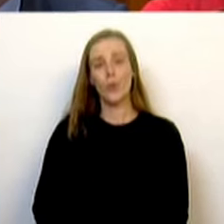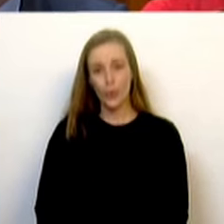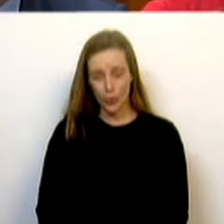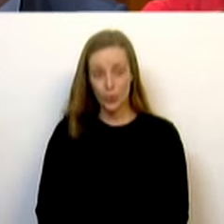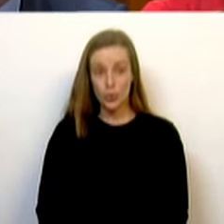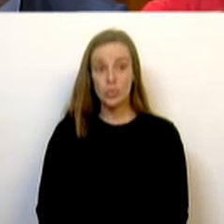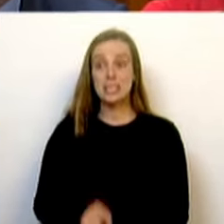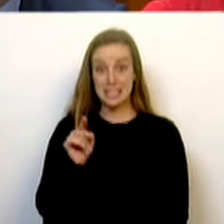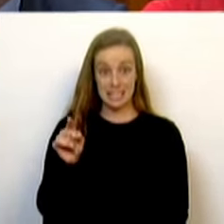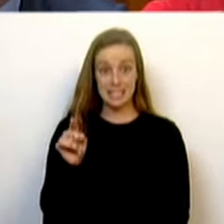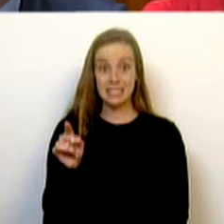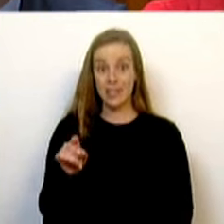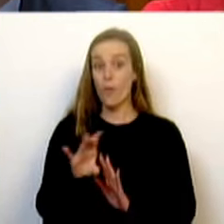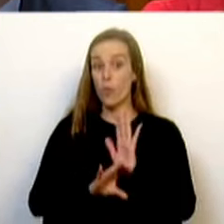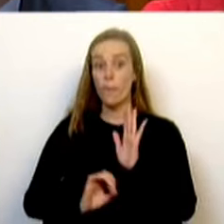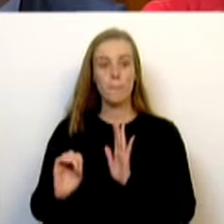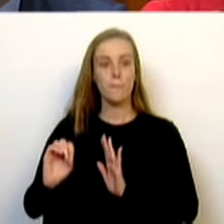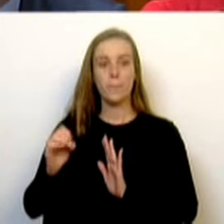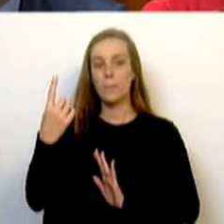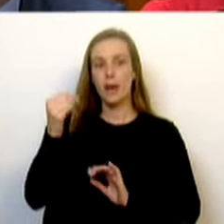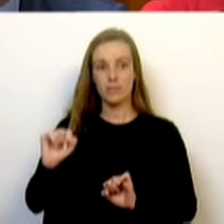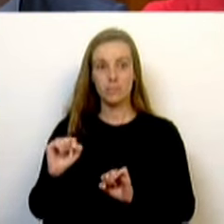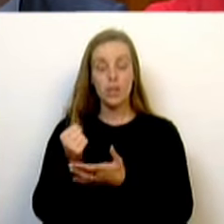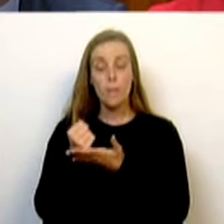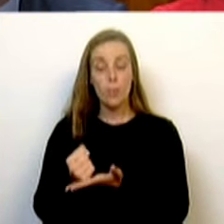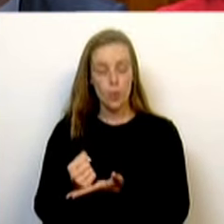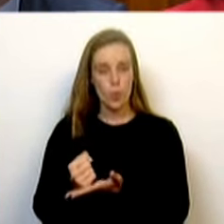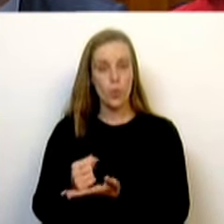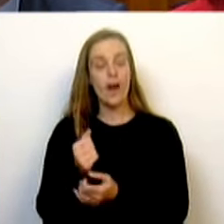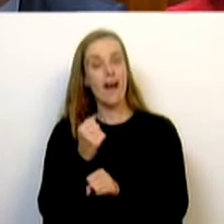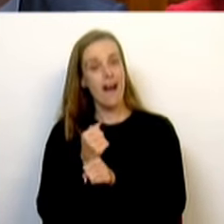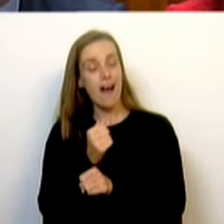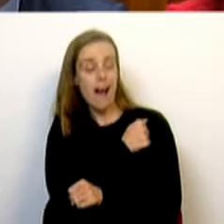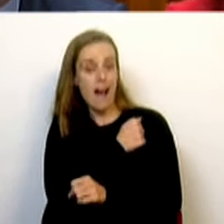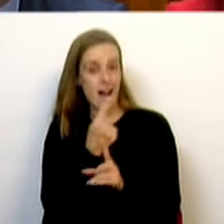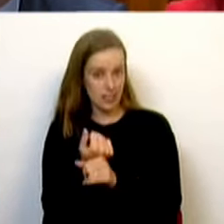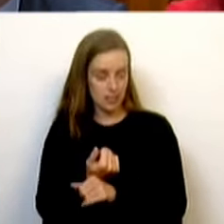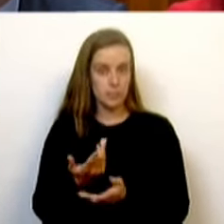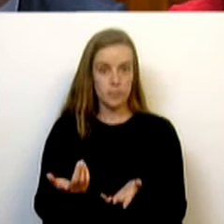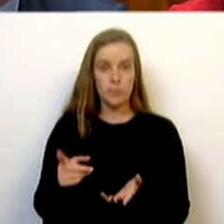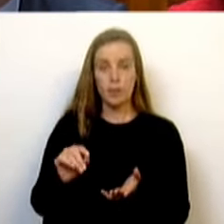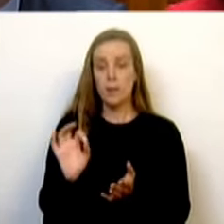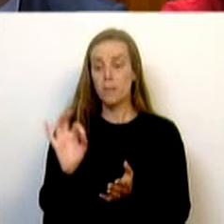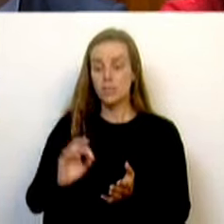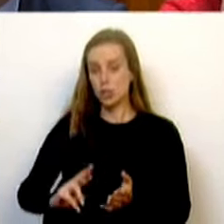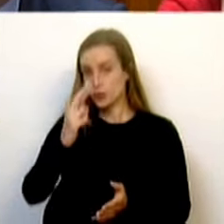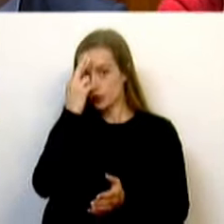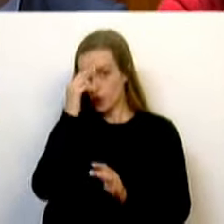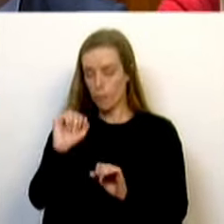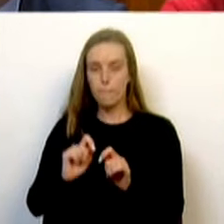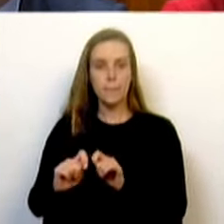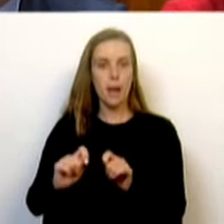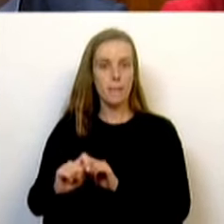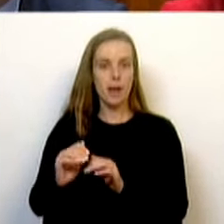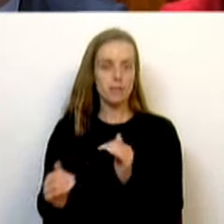E essa é a primeira condição de acesso ao apoio à renda. A segunda é que o esforço seja uma taxa de esforço de pagamento